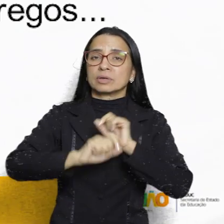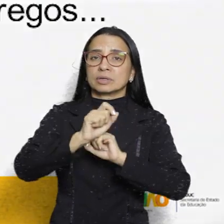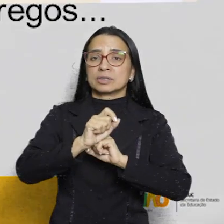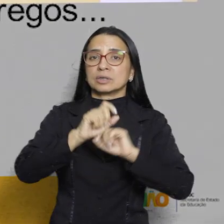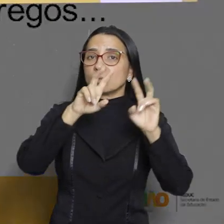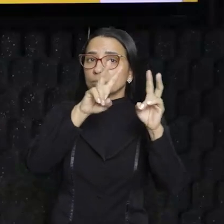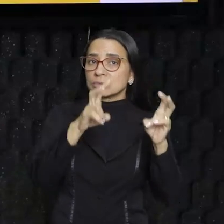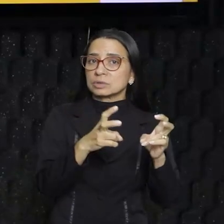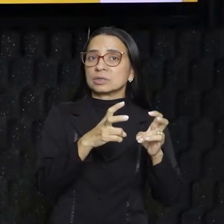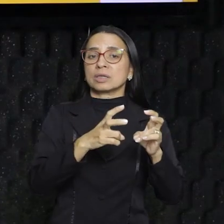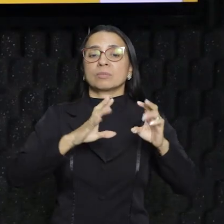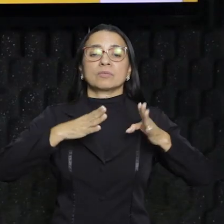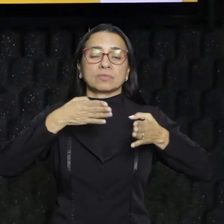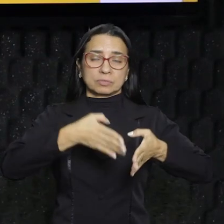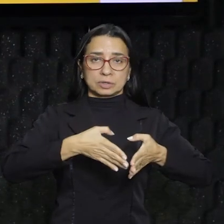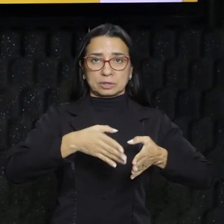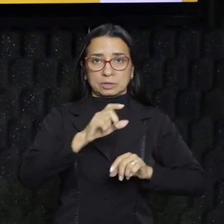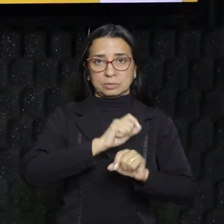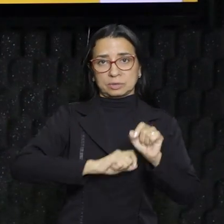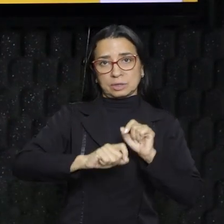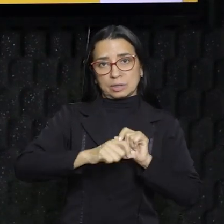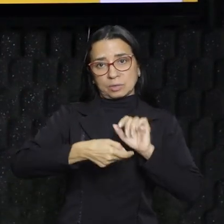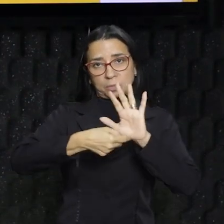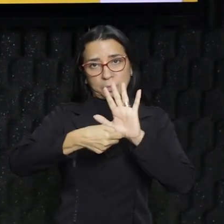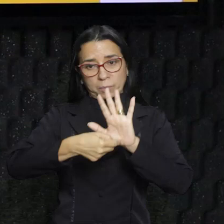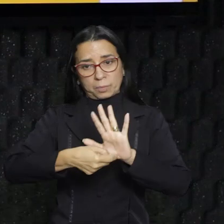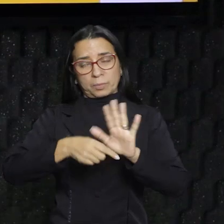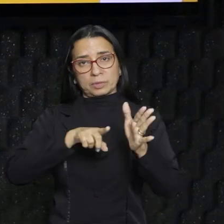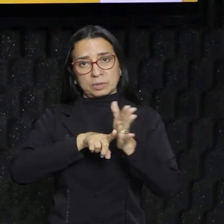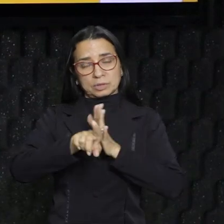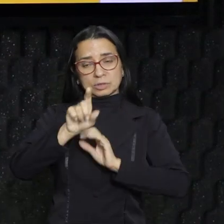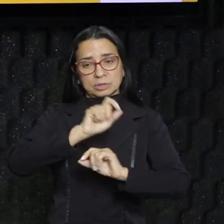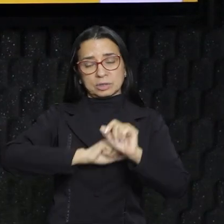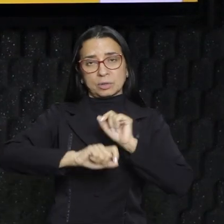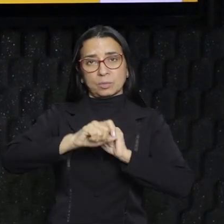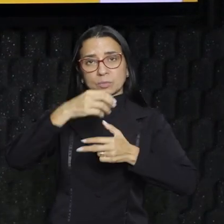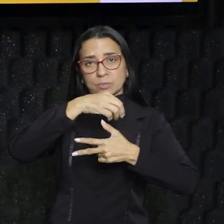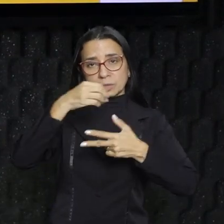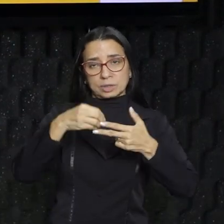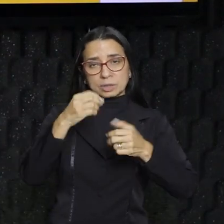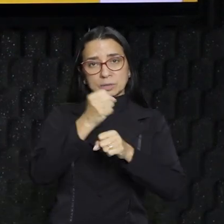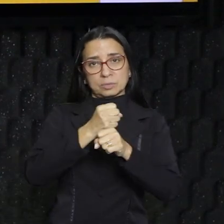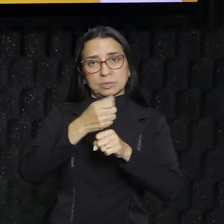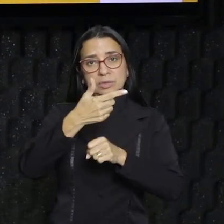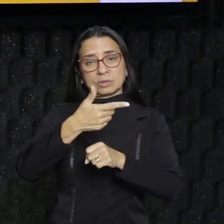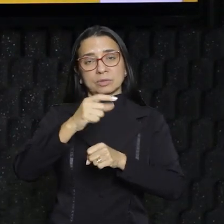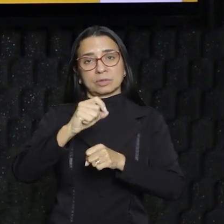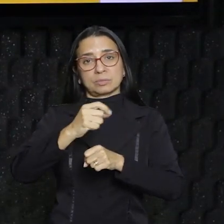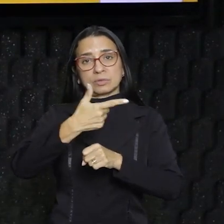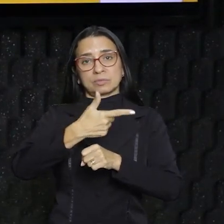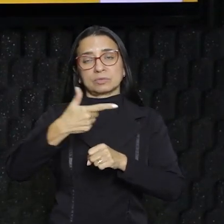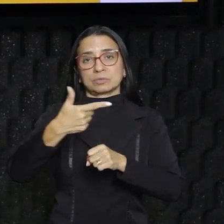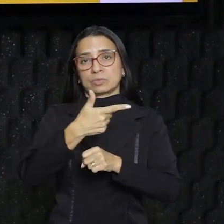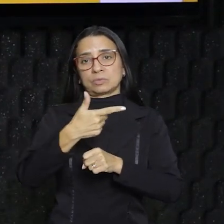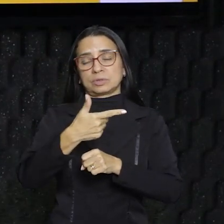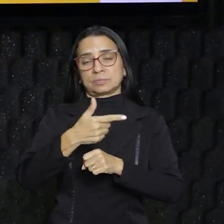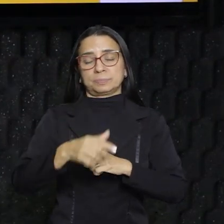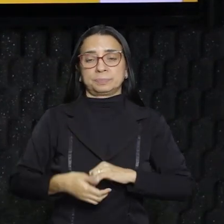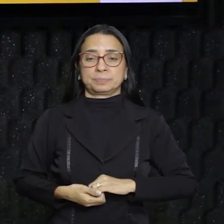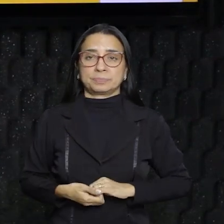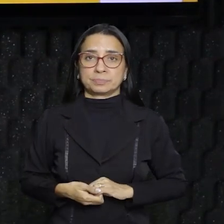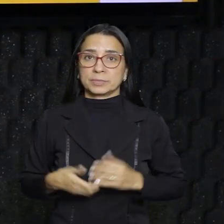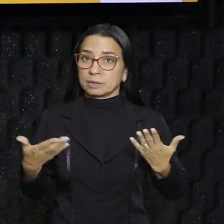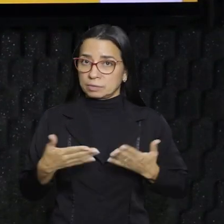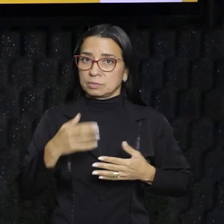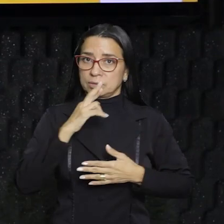é uma temática abordada, eu te trouxe, nesse momento, uma questão do Enem 2022, que caiu na última prova do Enem. Então